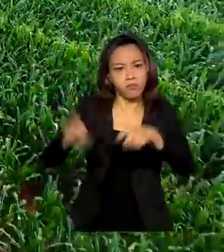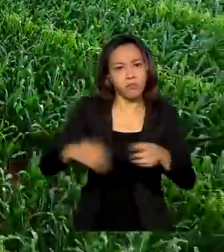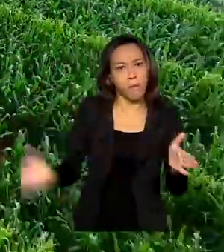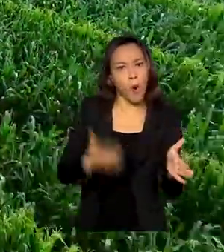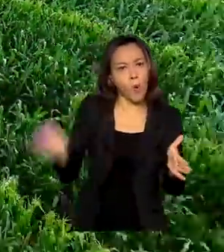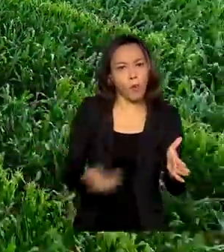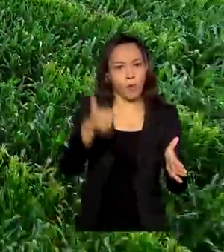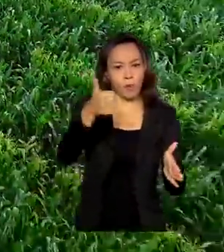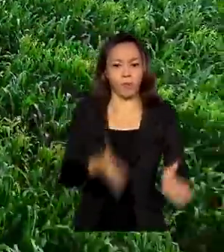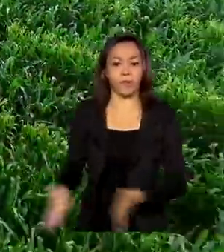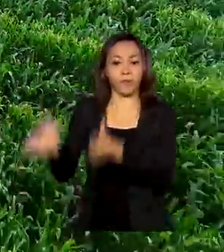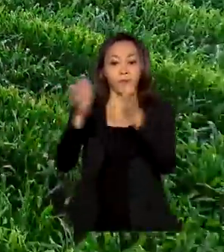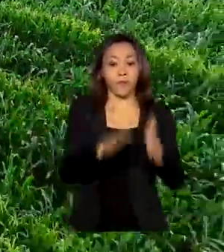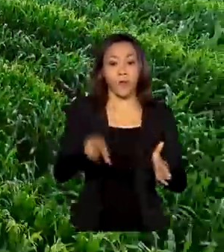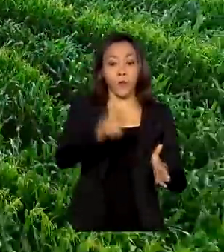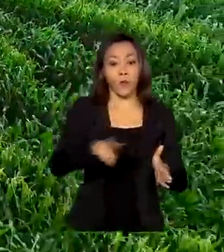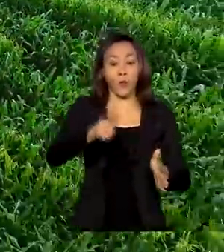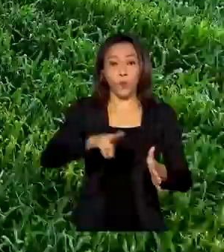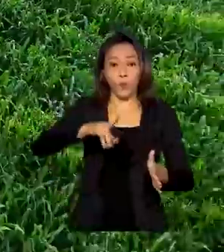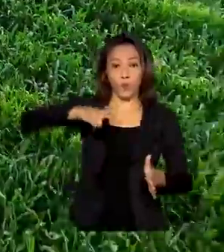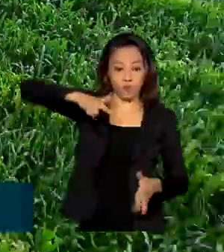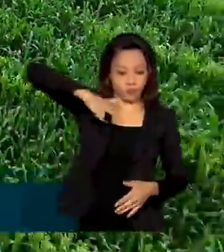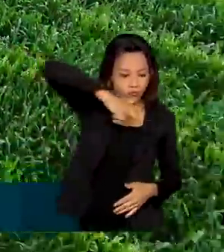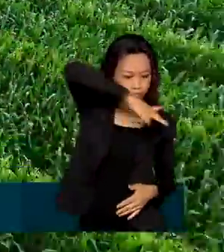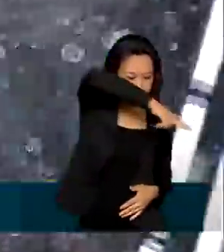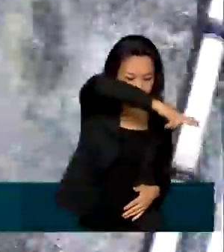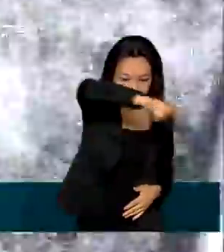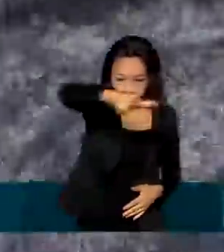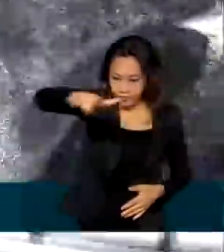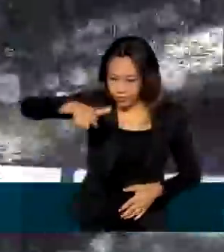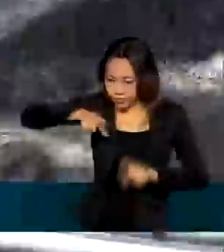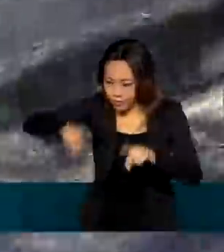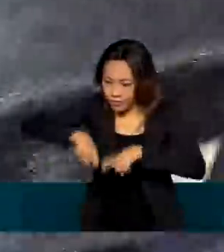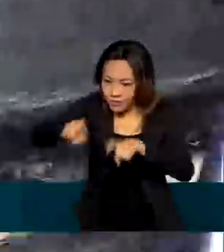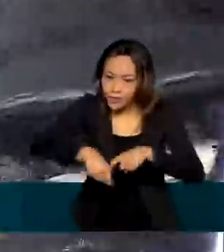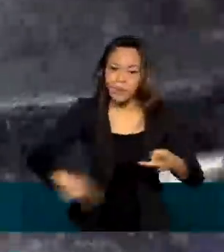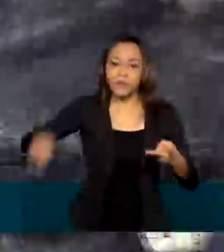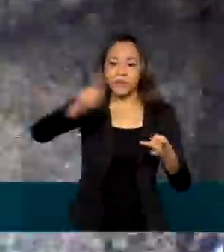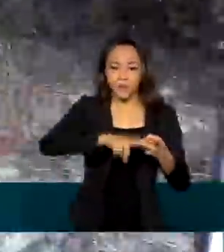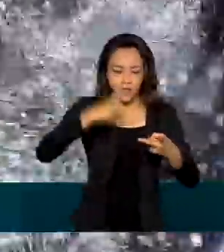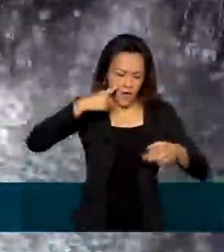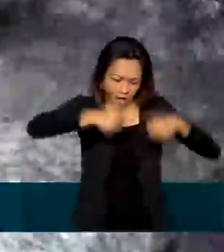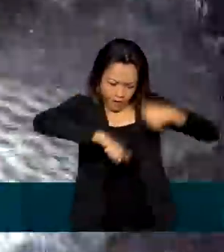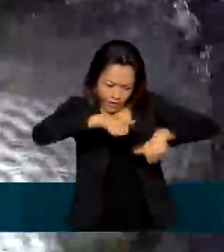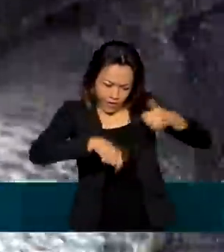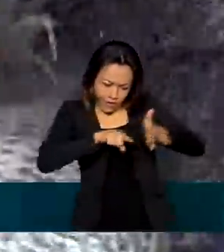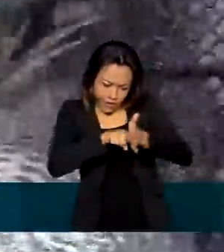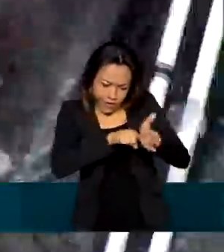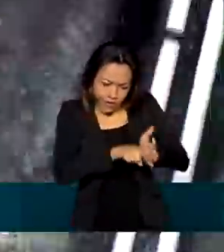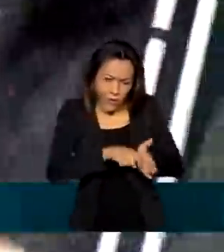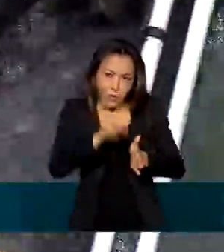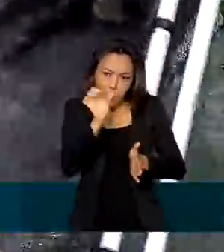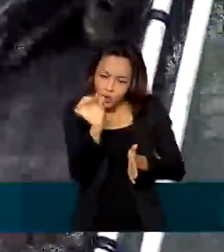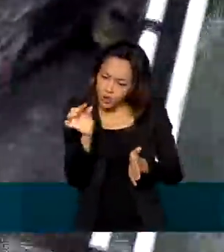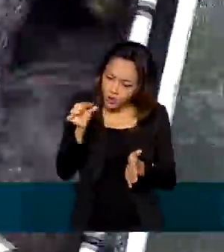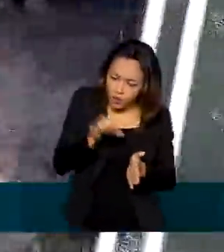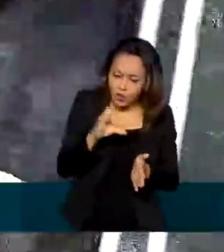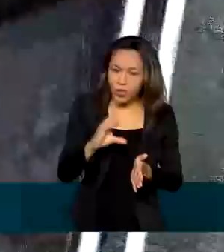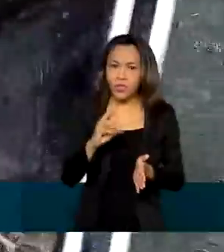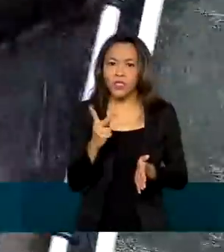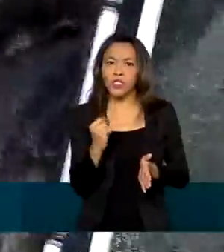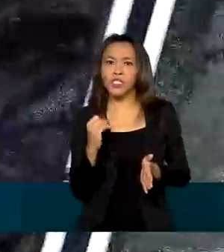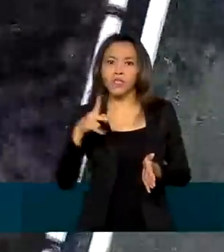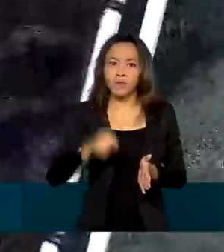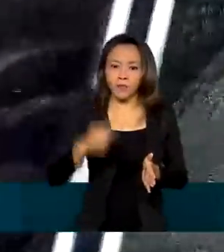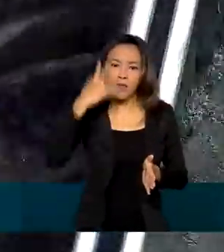O uso de drones para contabilizar as mudas numa lavoura. A análise em tempo real por meio de um chip da genética